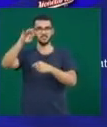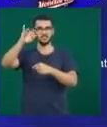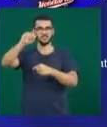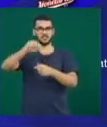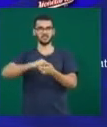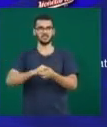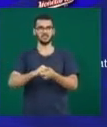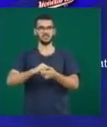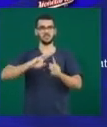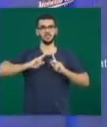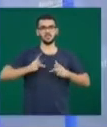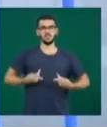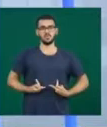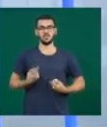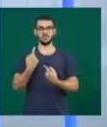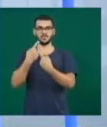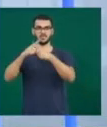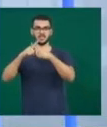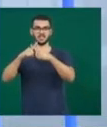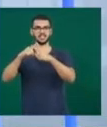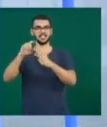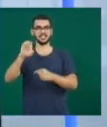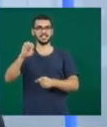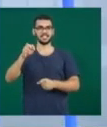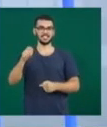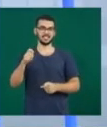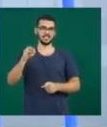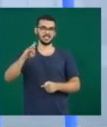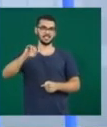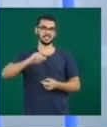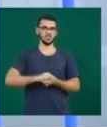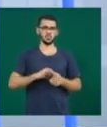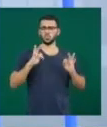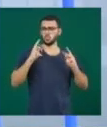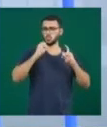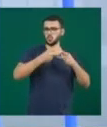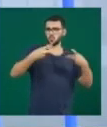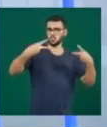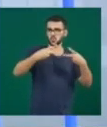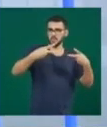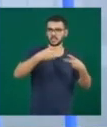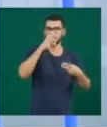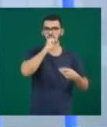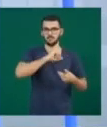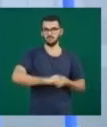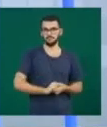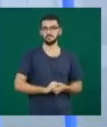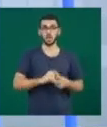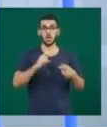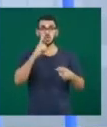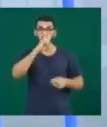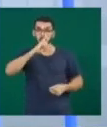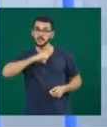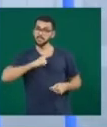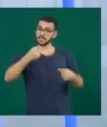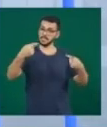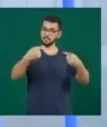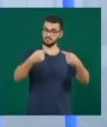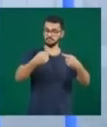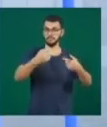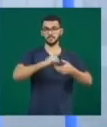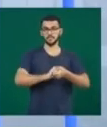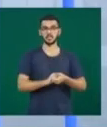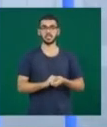Atlética Exatas. Todos os jogos da semifinal são no sábado. No domingo, acontecem os jogos das finais.